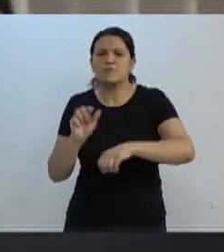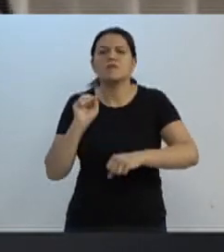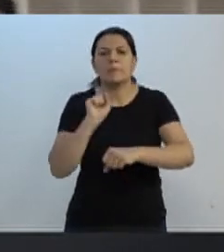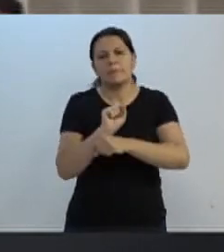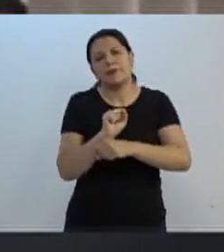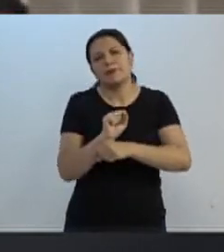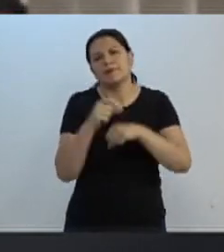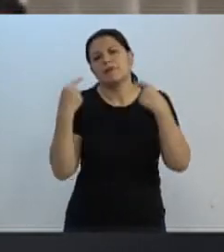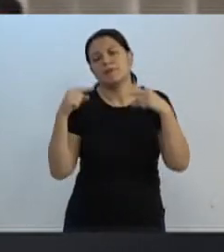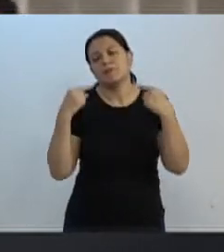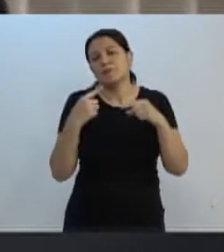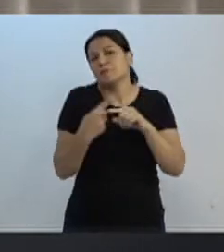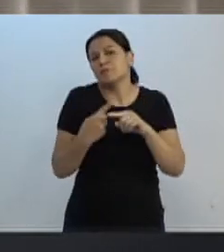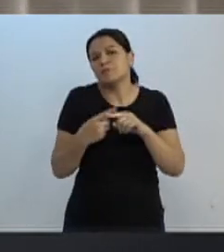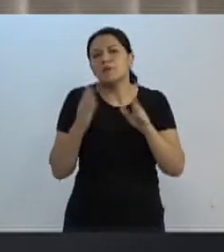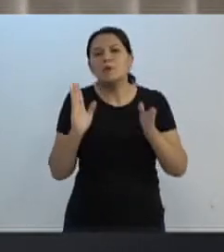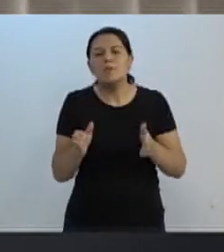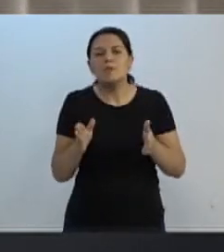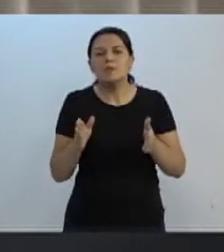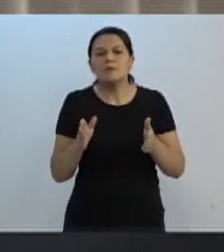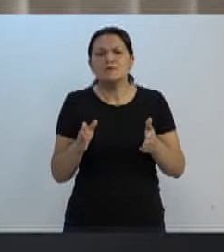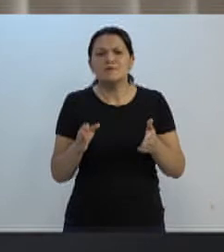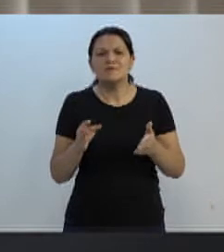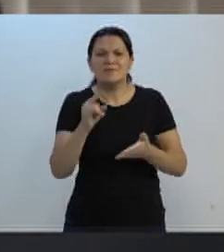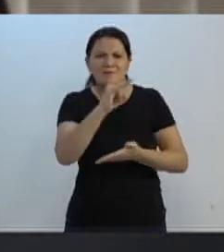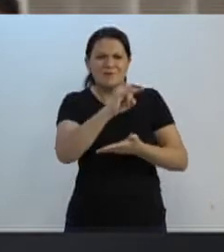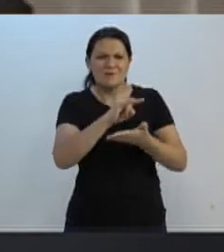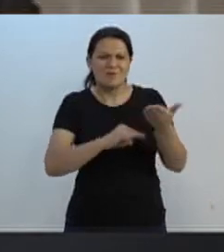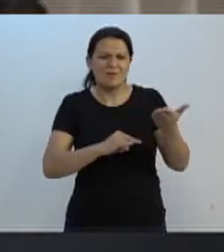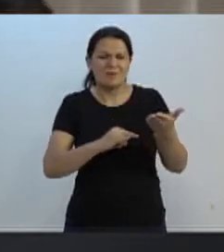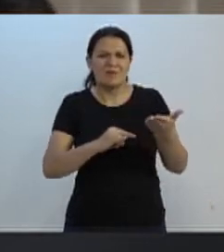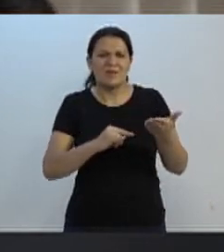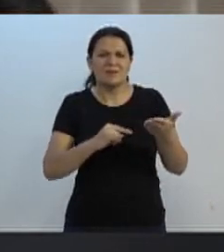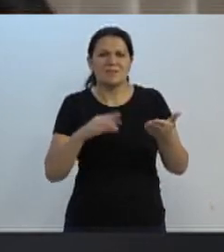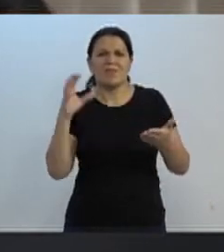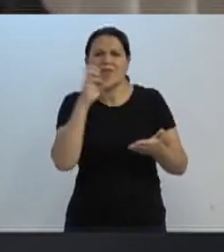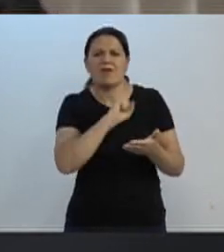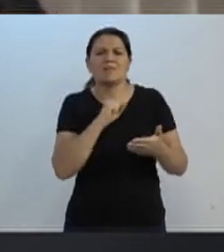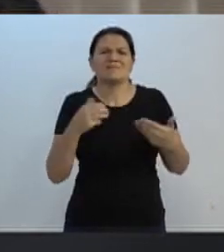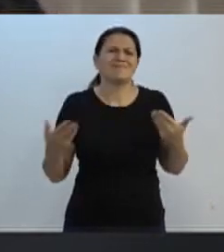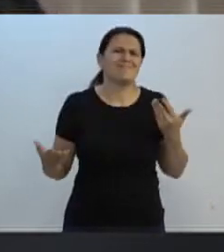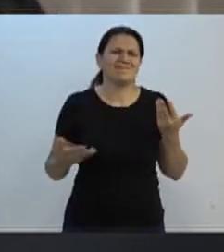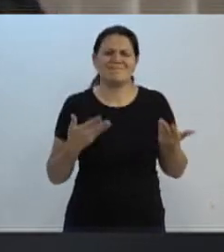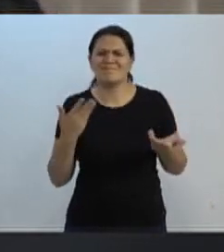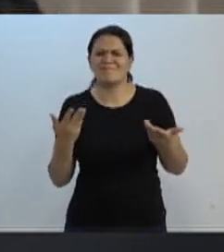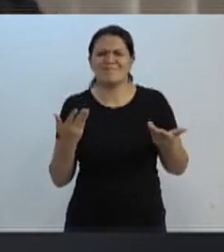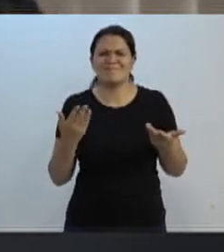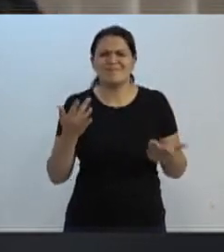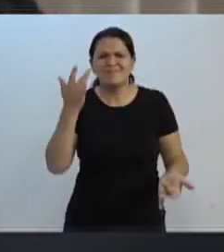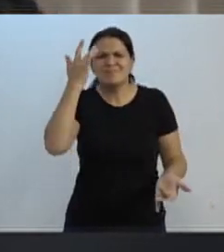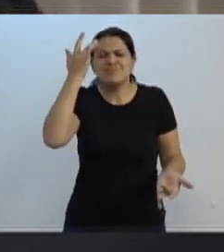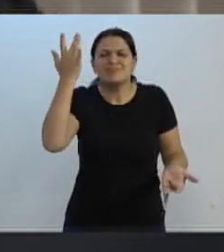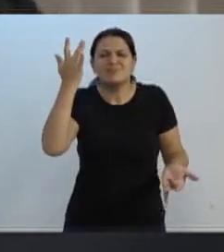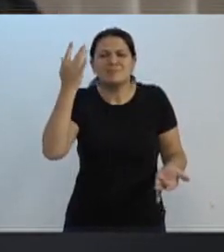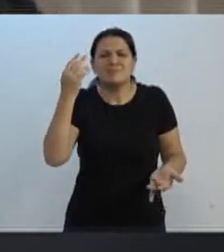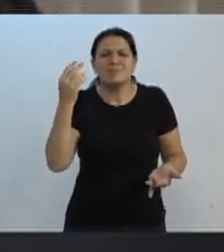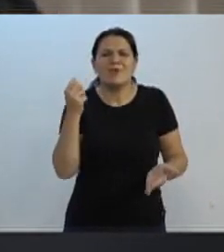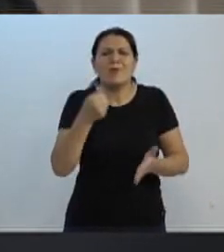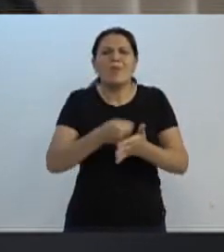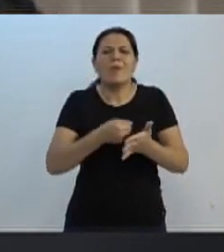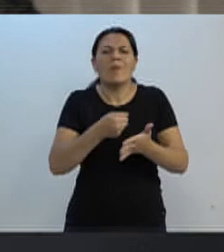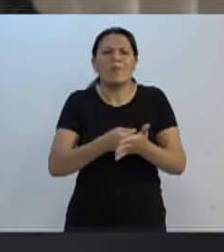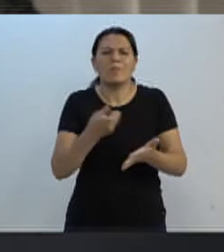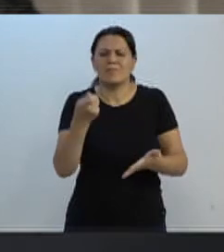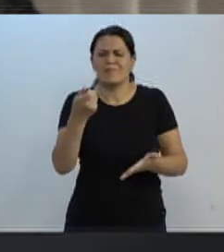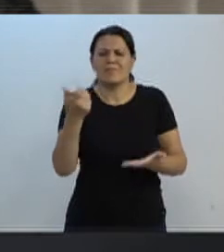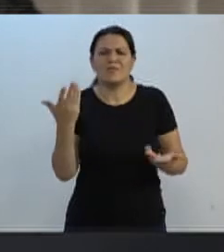Porque hoje, esse contrato emergencial, absurdo, absurdo esse contrato, os valores que estão sendo cobrados. Deveria ter que botar